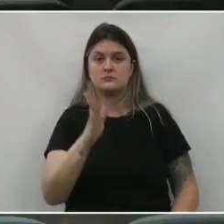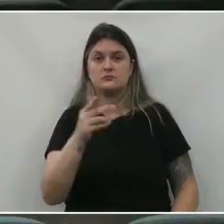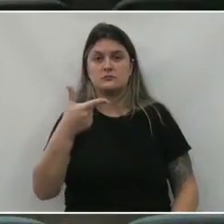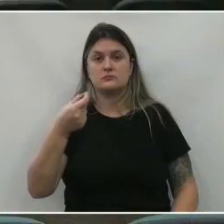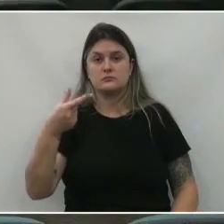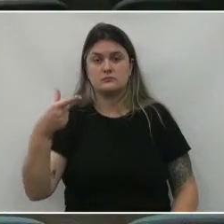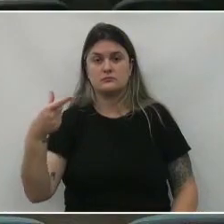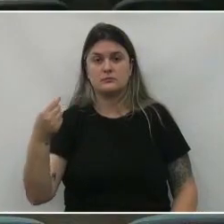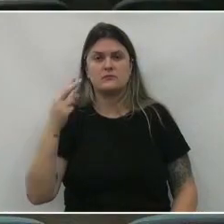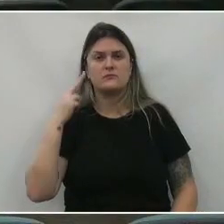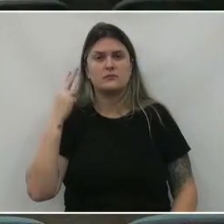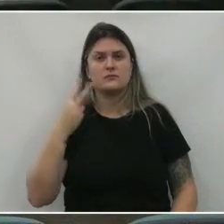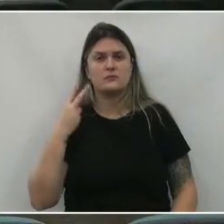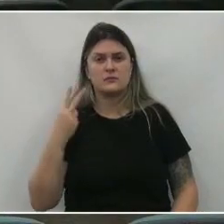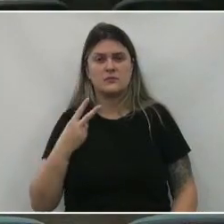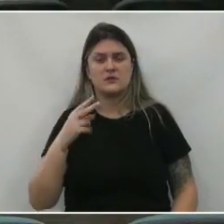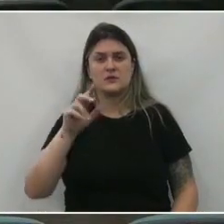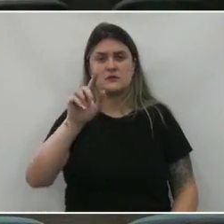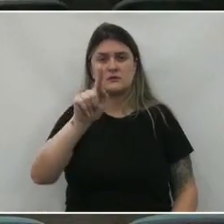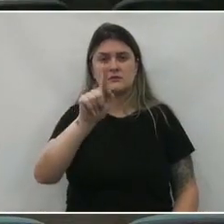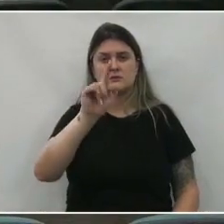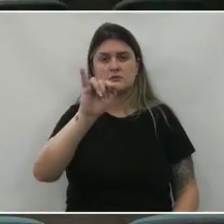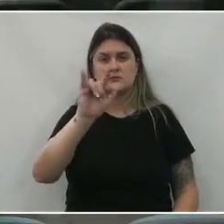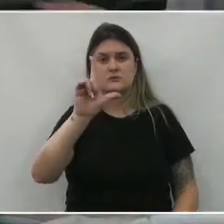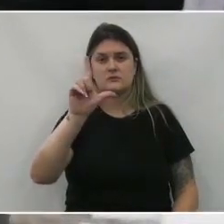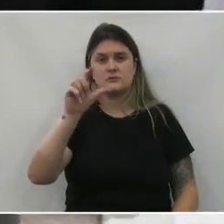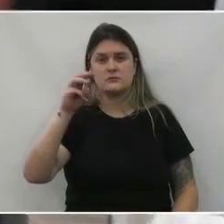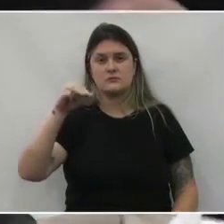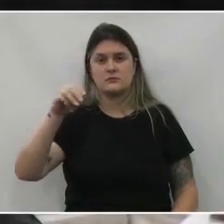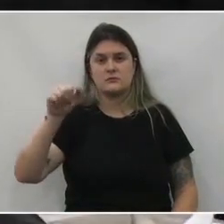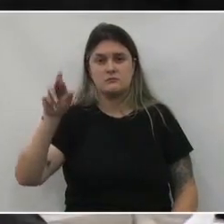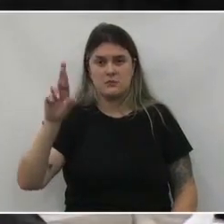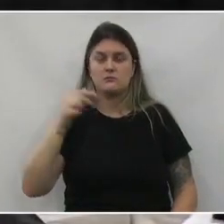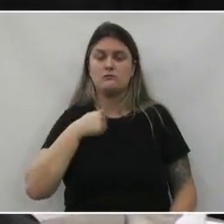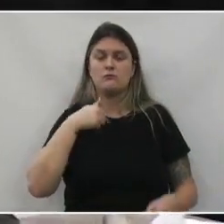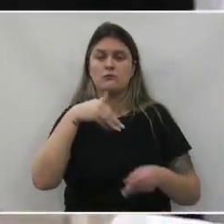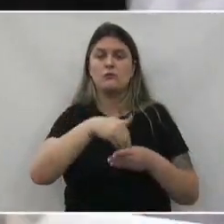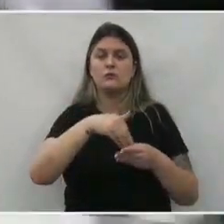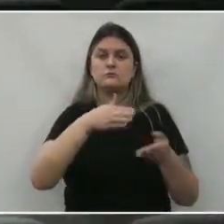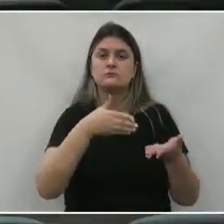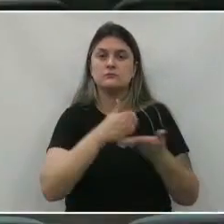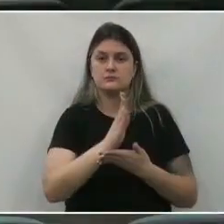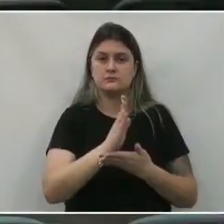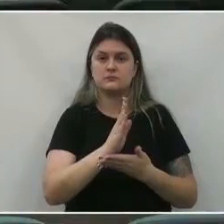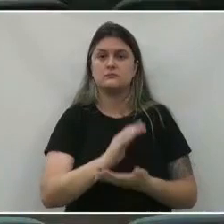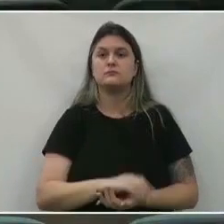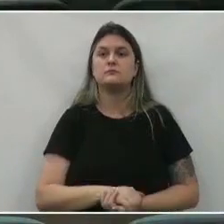vereador jimmar carlos pogos favorável senhor presidente